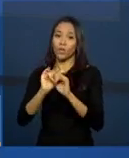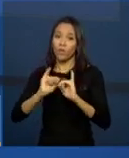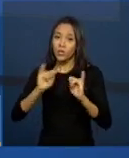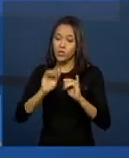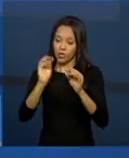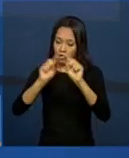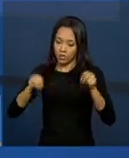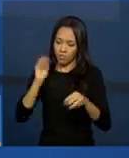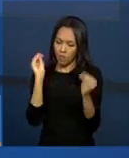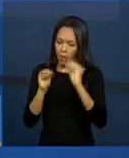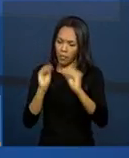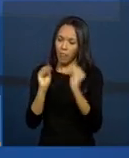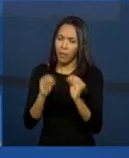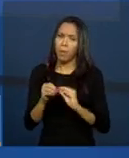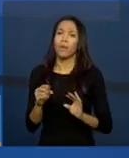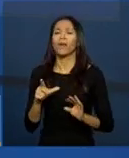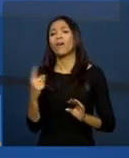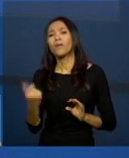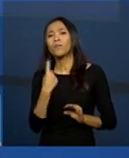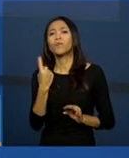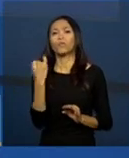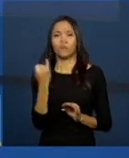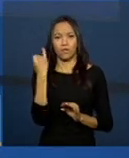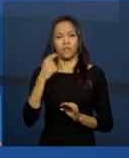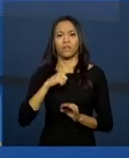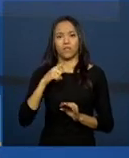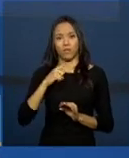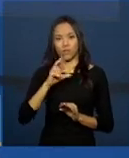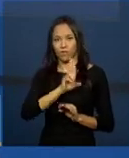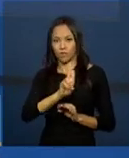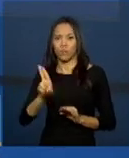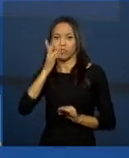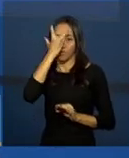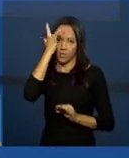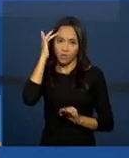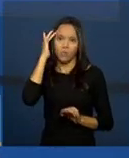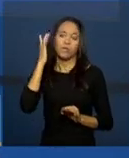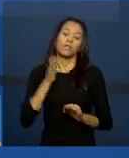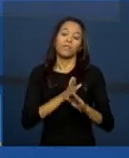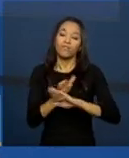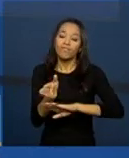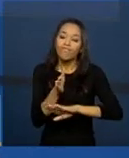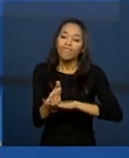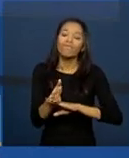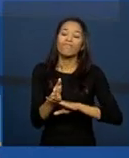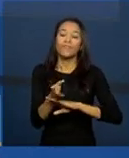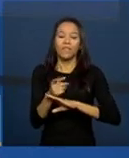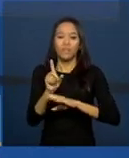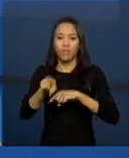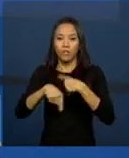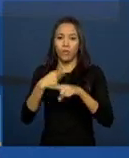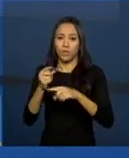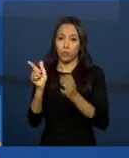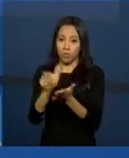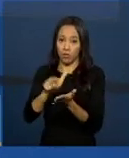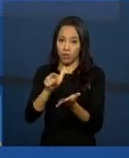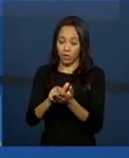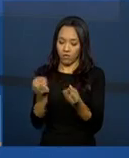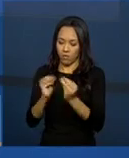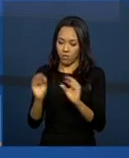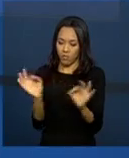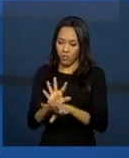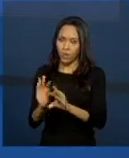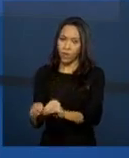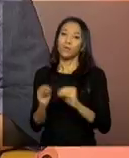também, que a gente tenha todas as pessoas entrando pelo cadastro único e que a gente possa, então, identificá-las no prontuário eletrônico, com o número de NIS e tudo